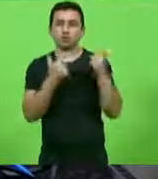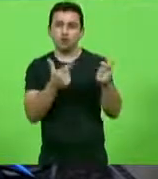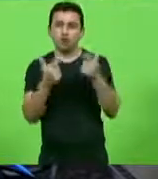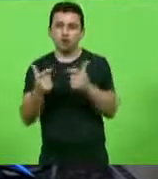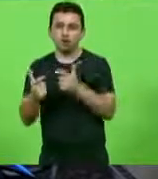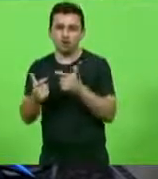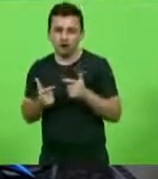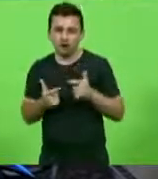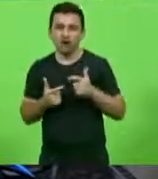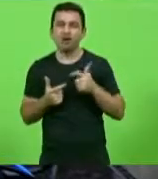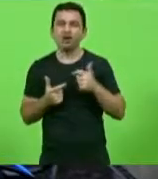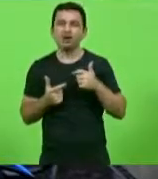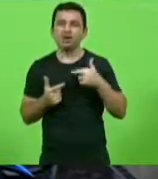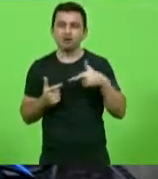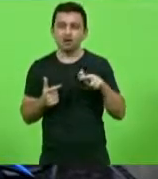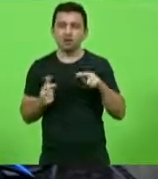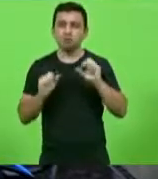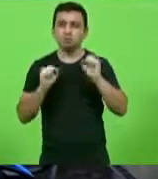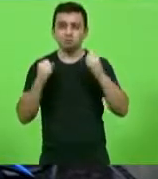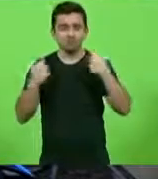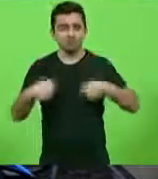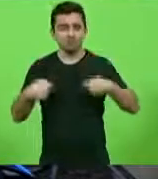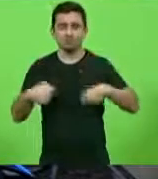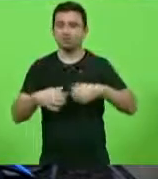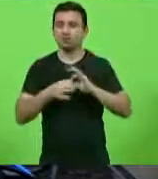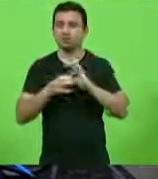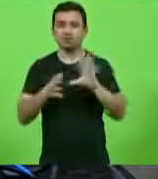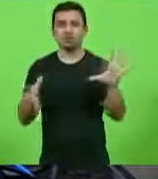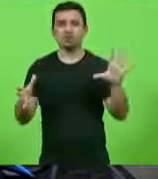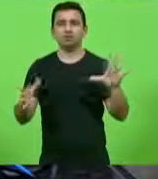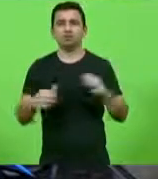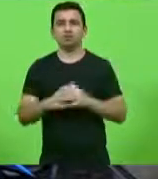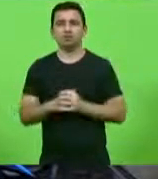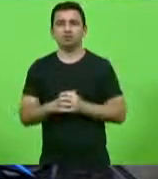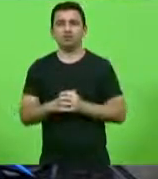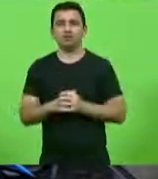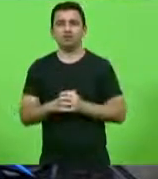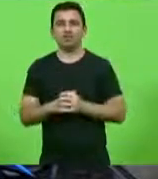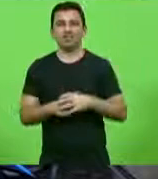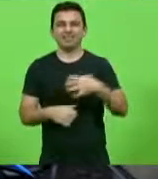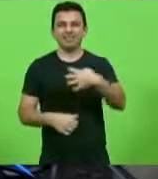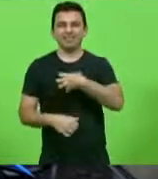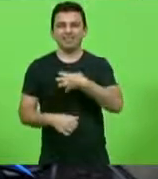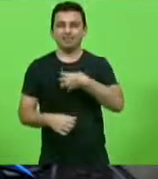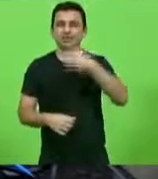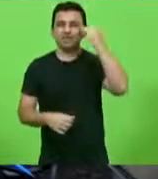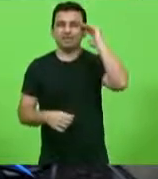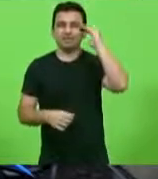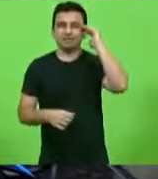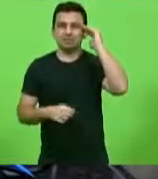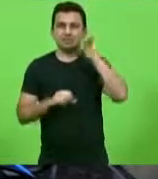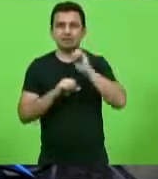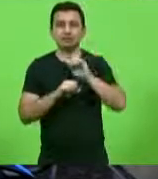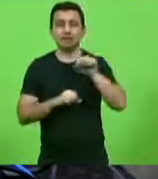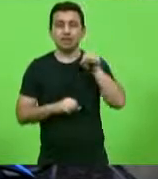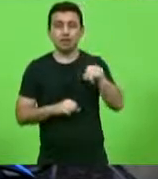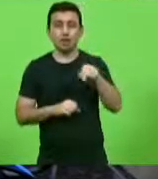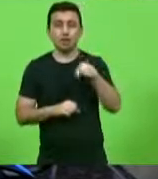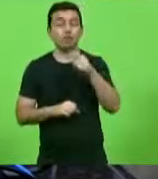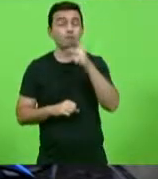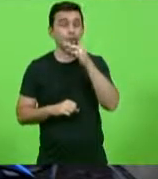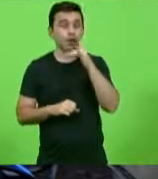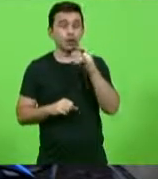liberdade religiosa pode acontecer. E foi, aliás, com esse espírito e com esse entendimento que um dos pais